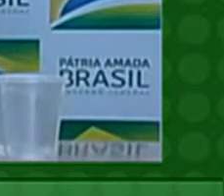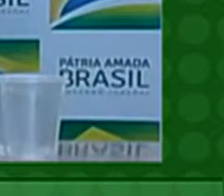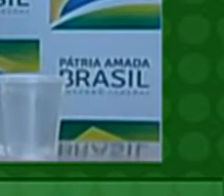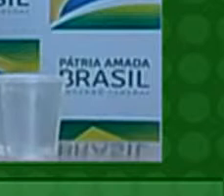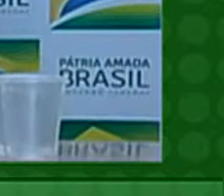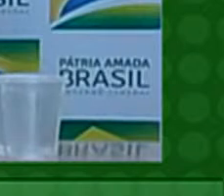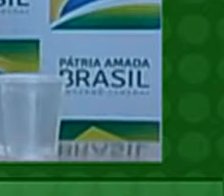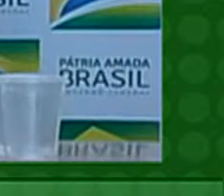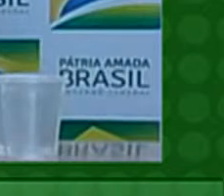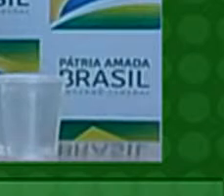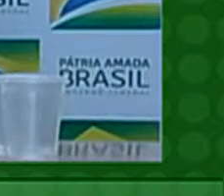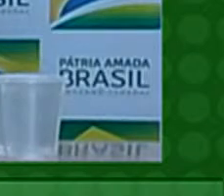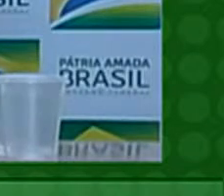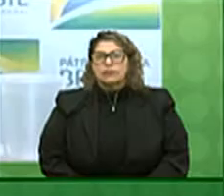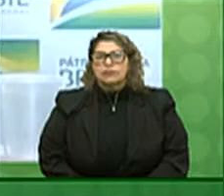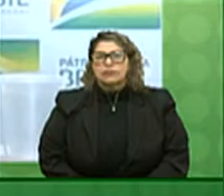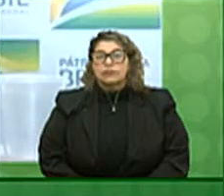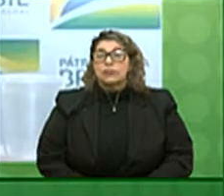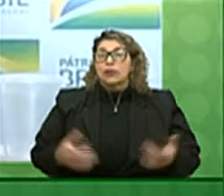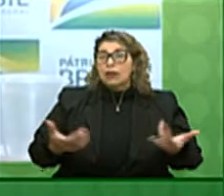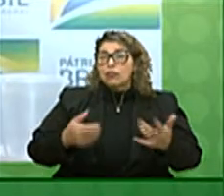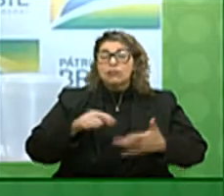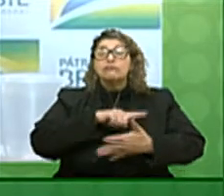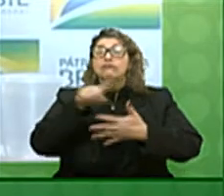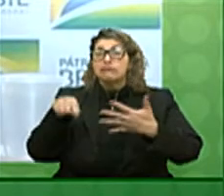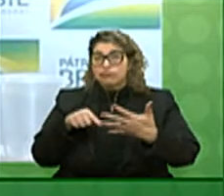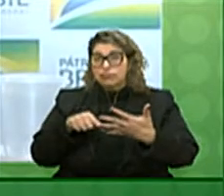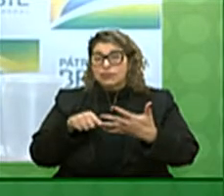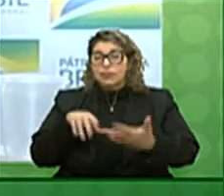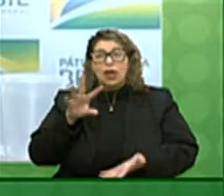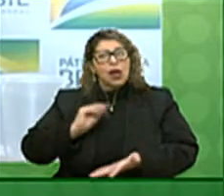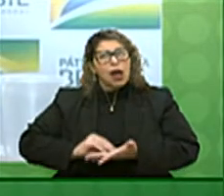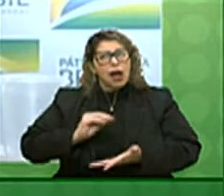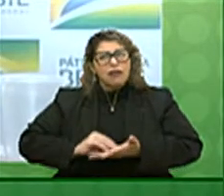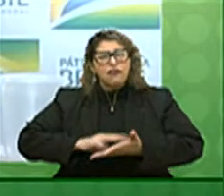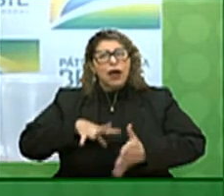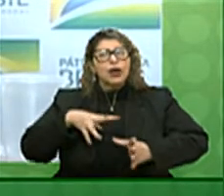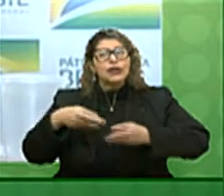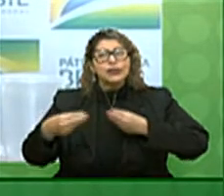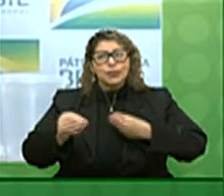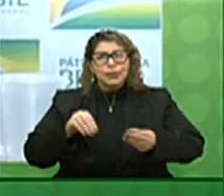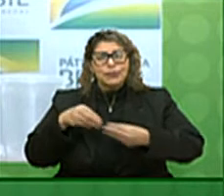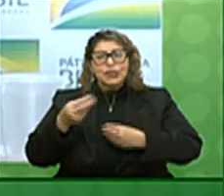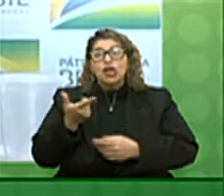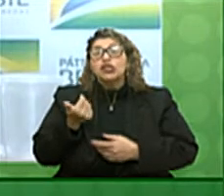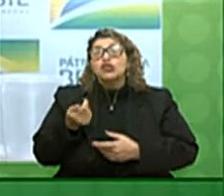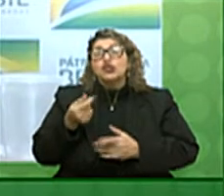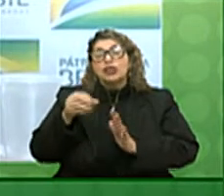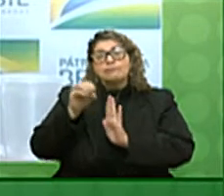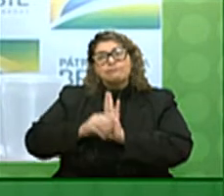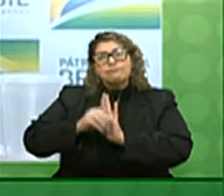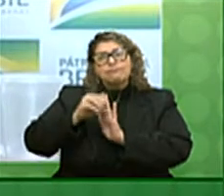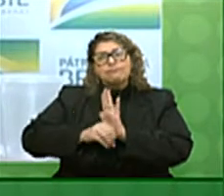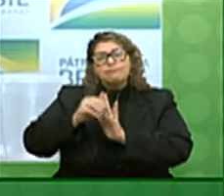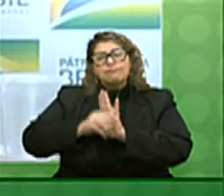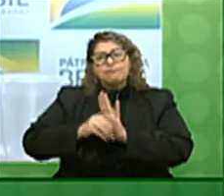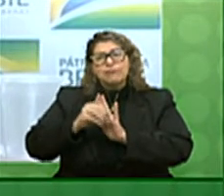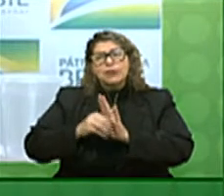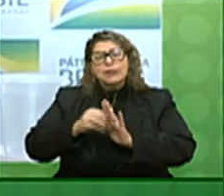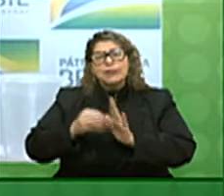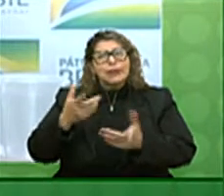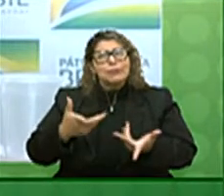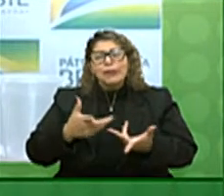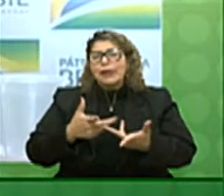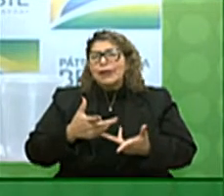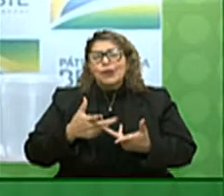municípios. A outra questão é que a falta de flexibilidade orçamentária engessa a gestão